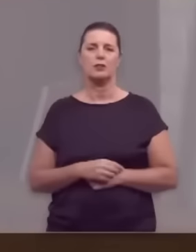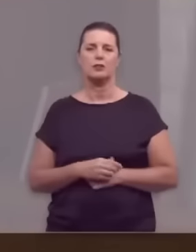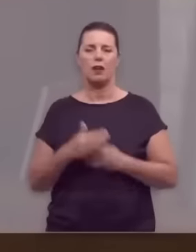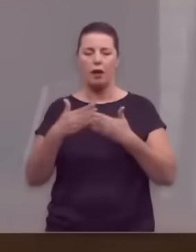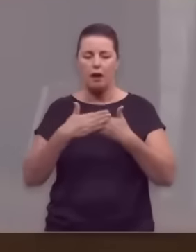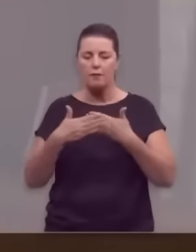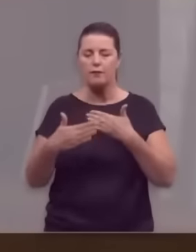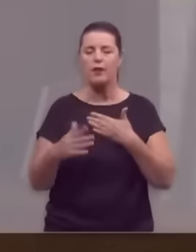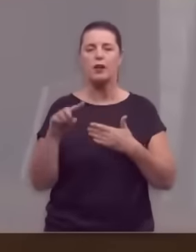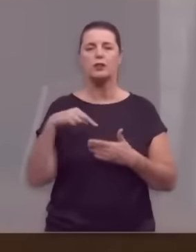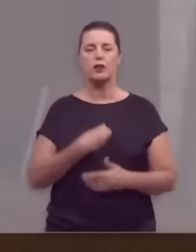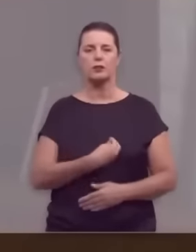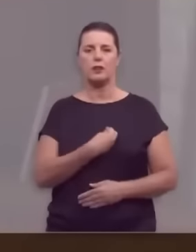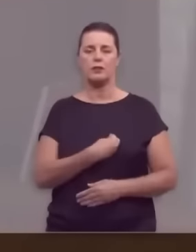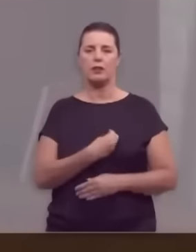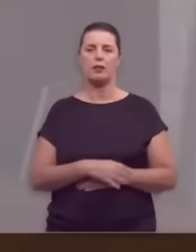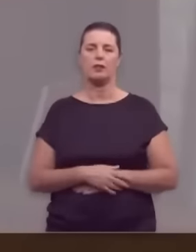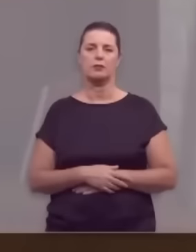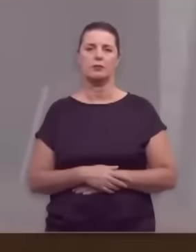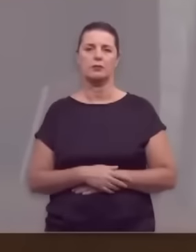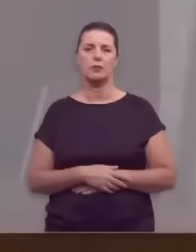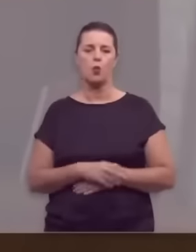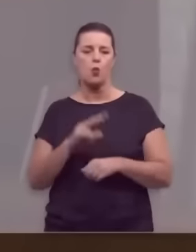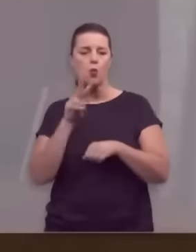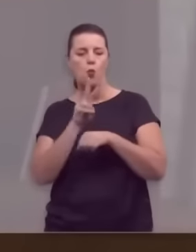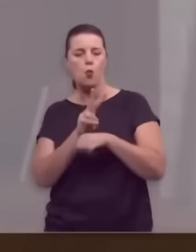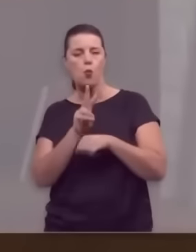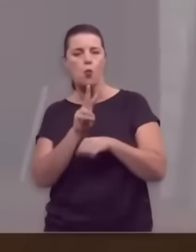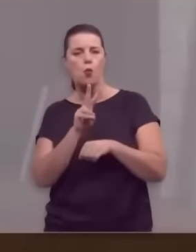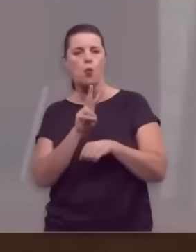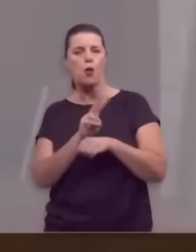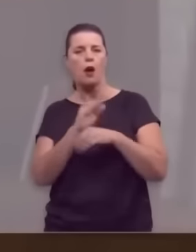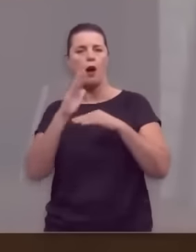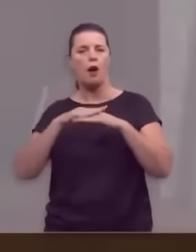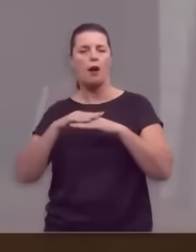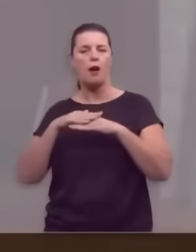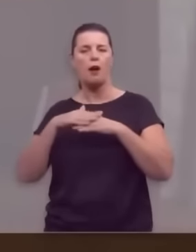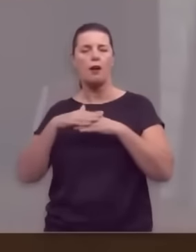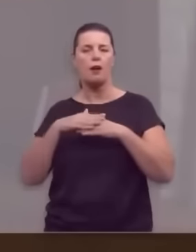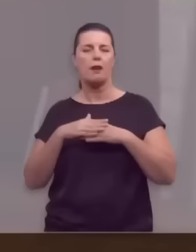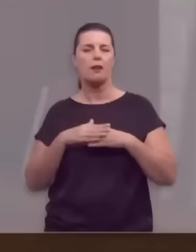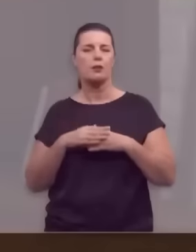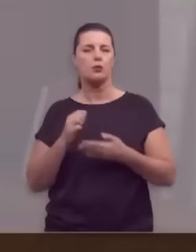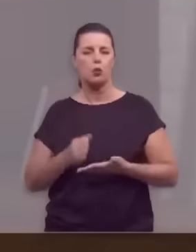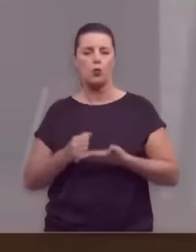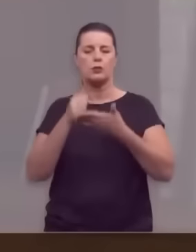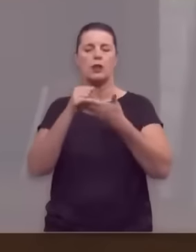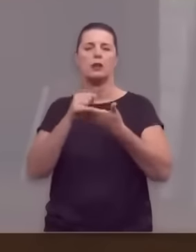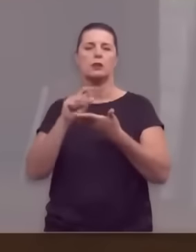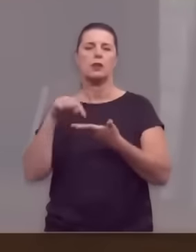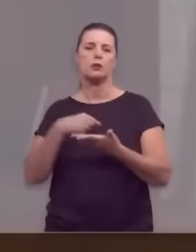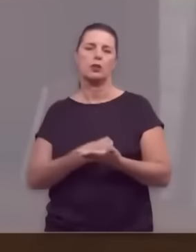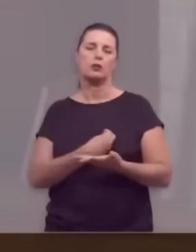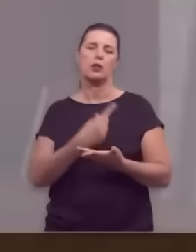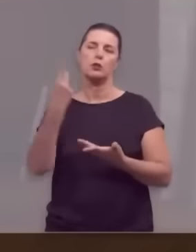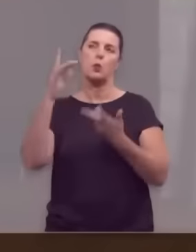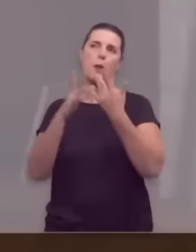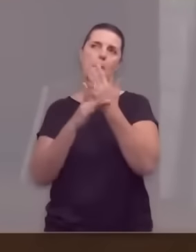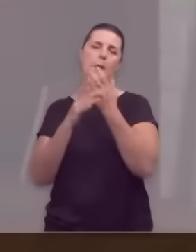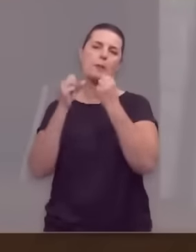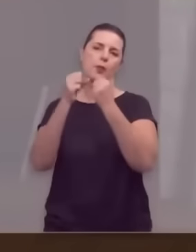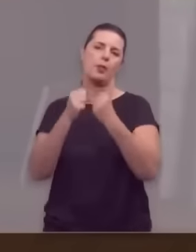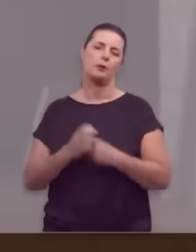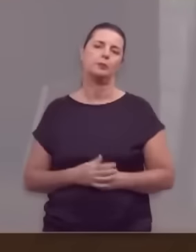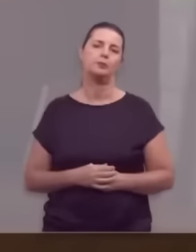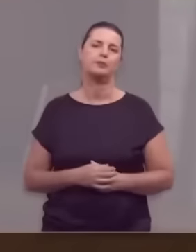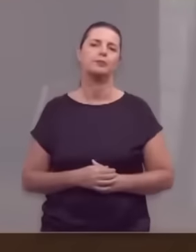estará à nossa frente, na nossa retaguarda, ao nosso lado, por cima de nós e debaixo de nós, sustentando-nos com as suas mãos